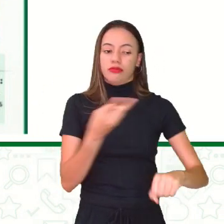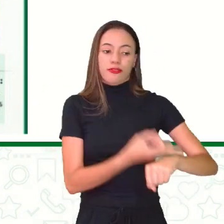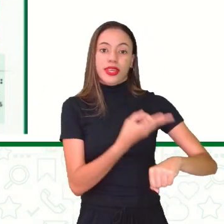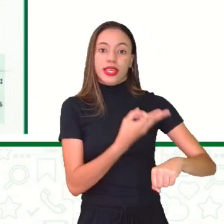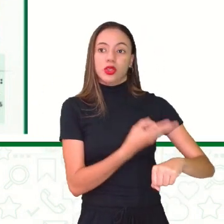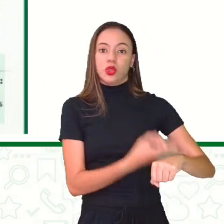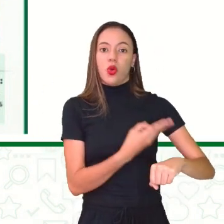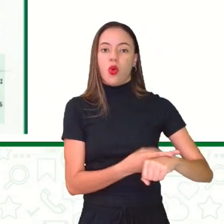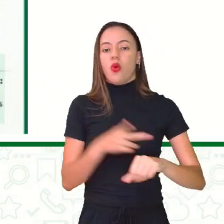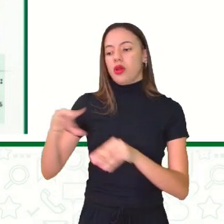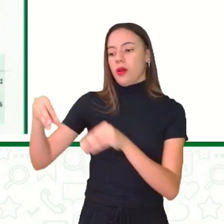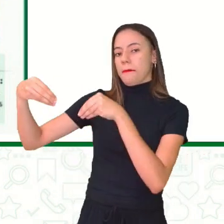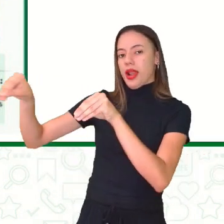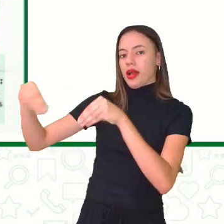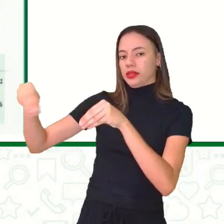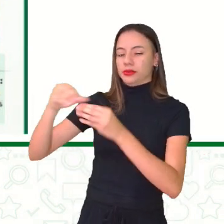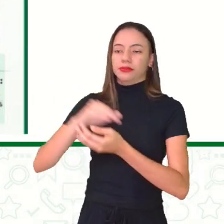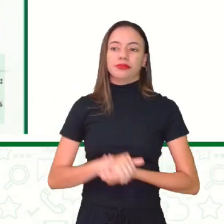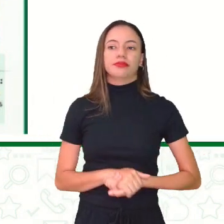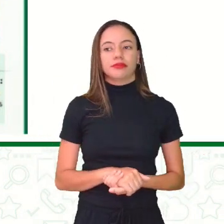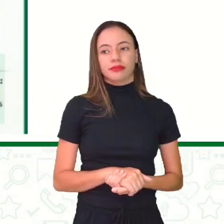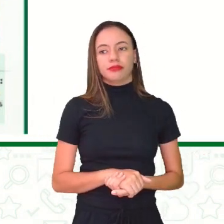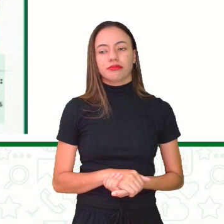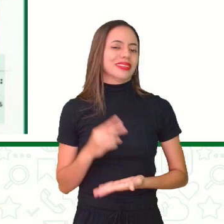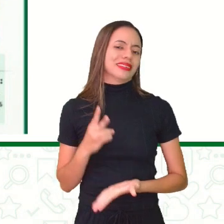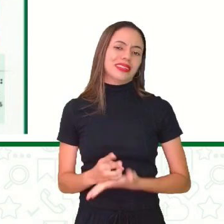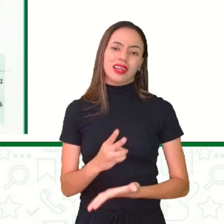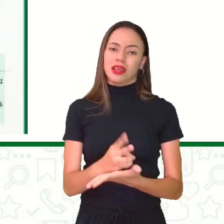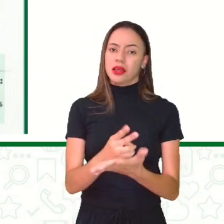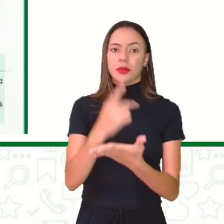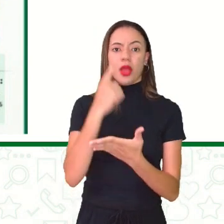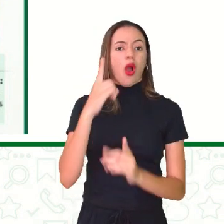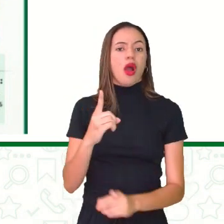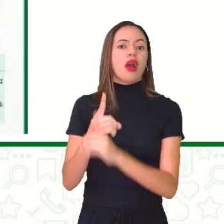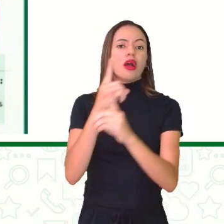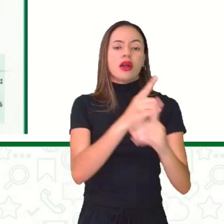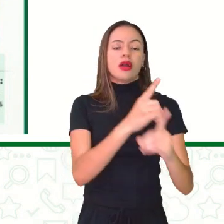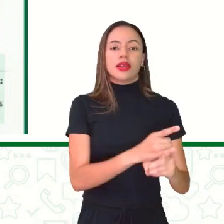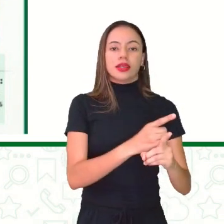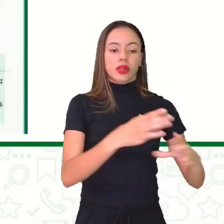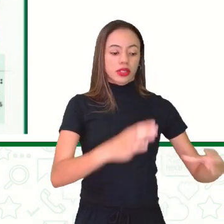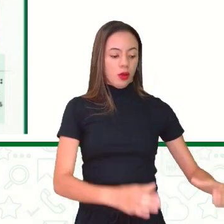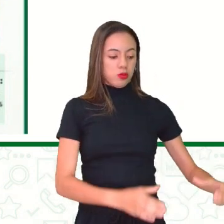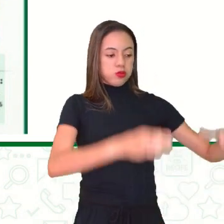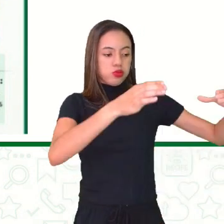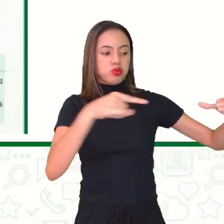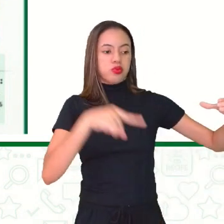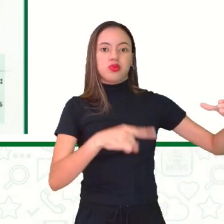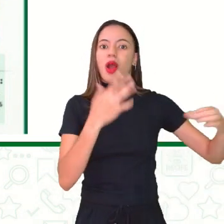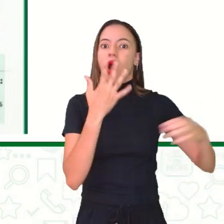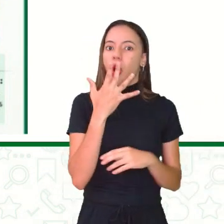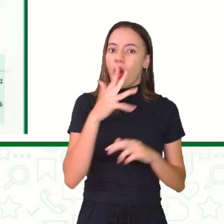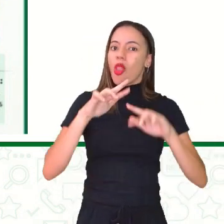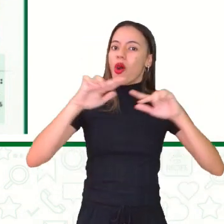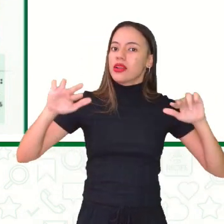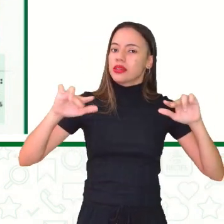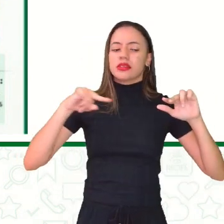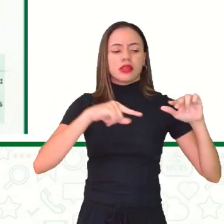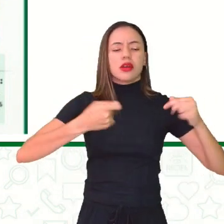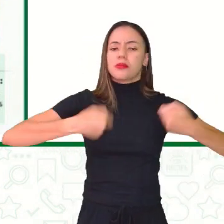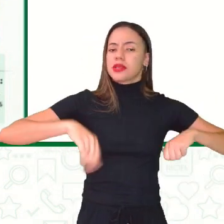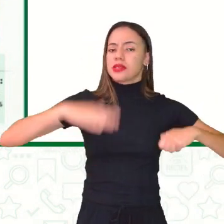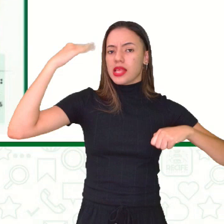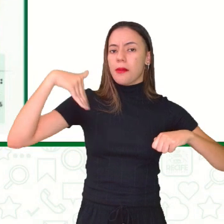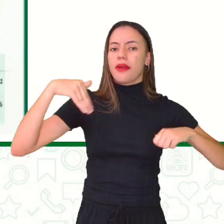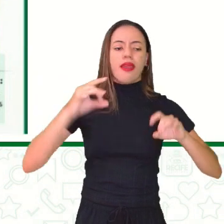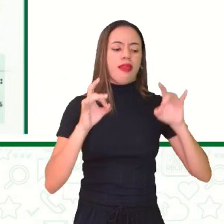e o plástico. Então, a gente sempre encontra essas lixeirinhas coloridas. E a gente precisa saber exatamente o que